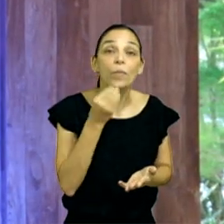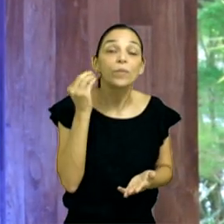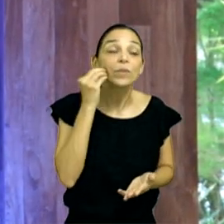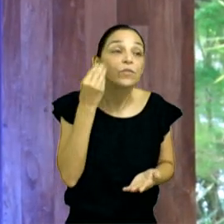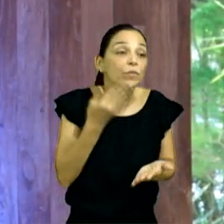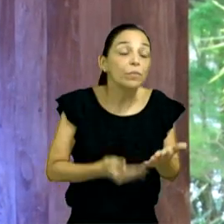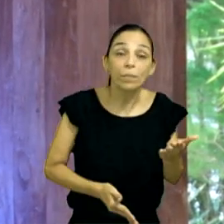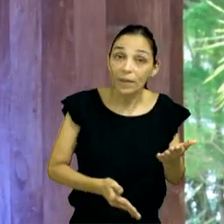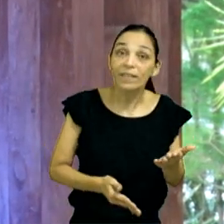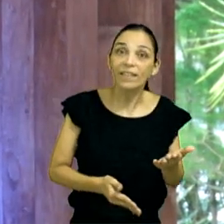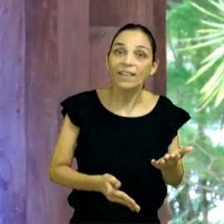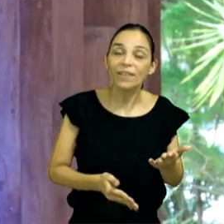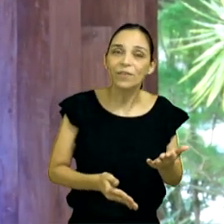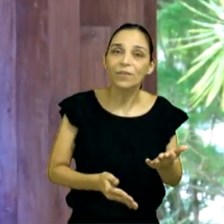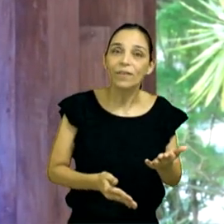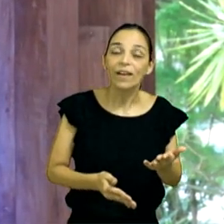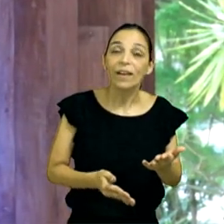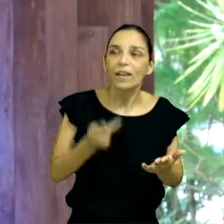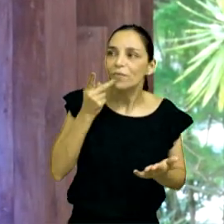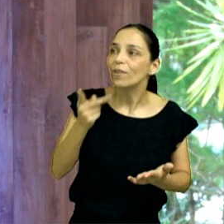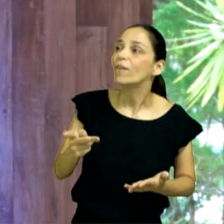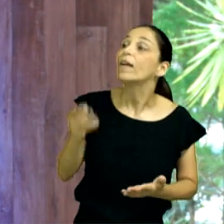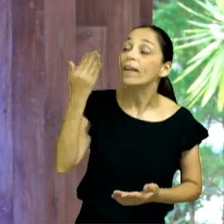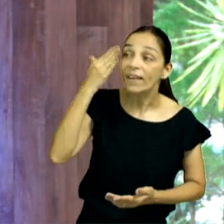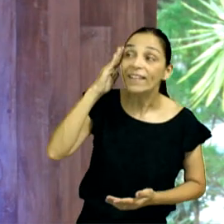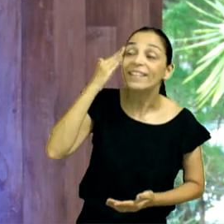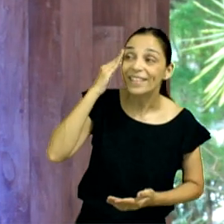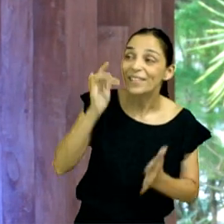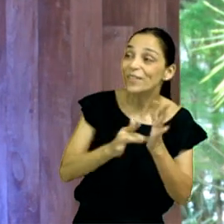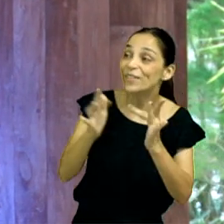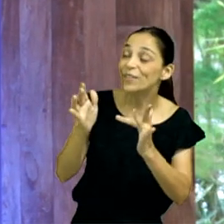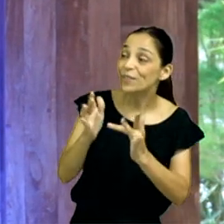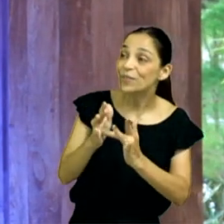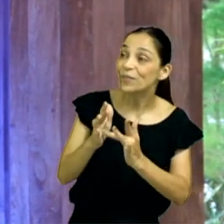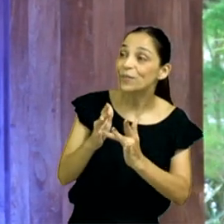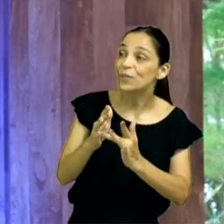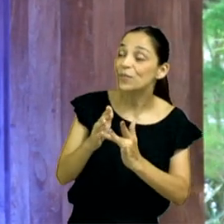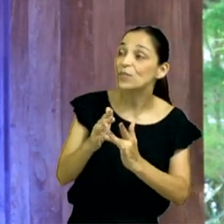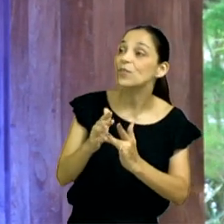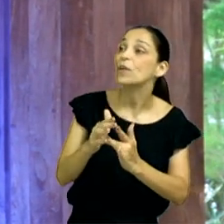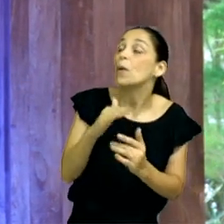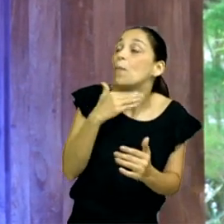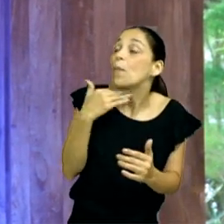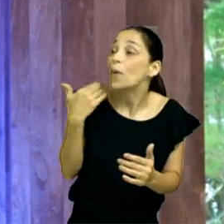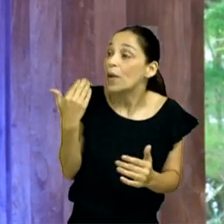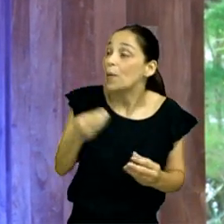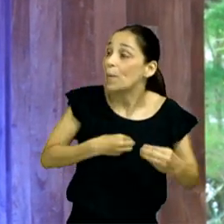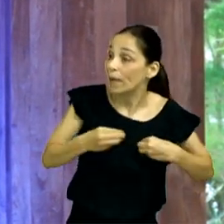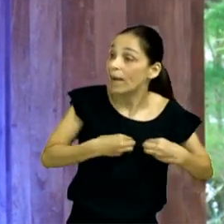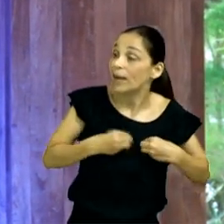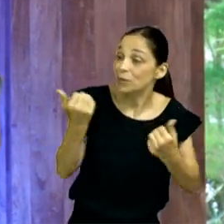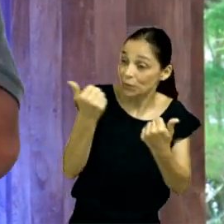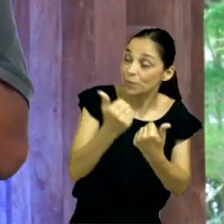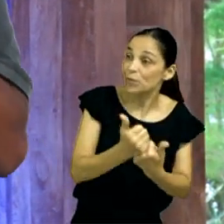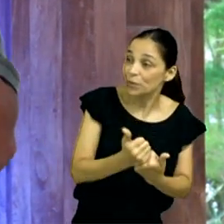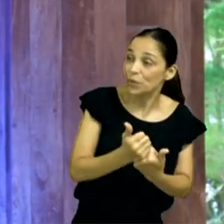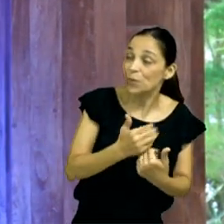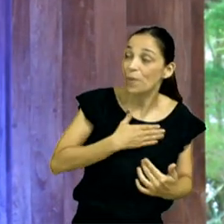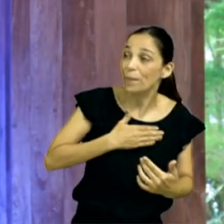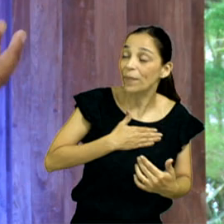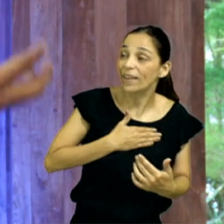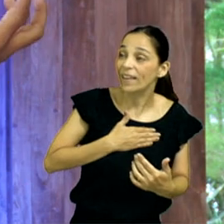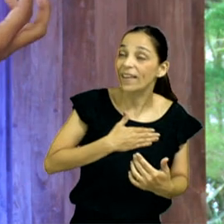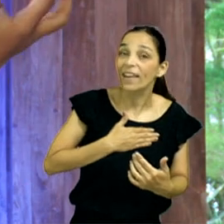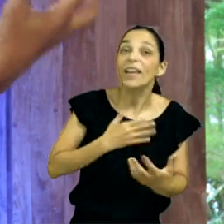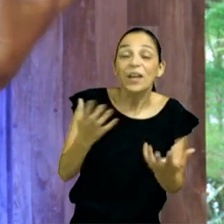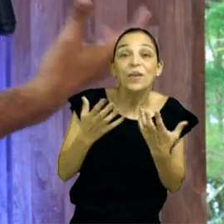entendi, que ele morreu pelos meus pecados, nós temos ali água, que me impede agora de ser batizado, eu quero, eu quero,